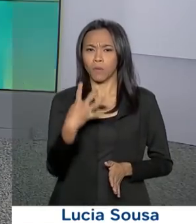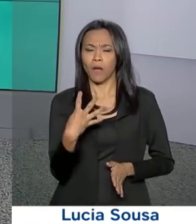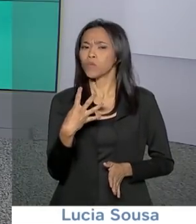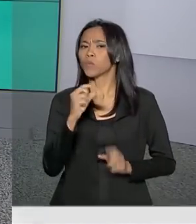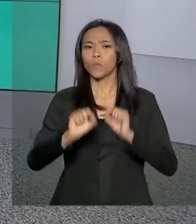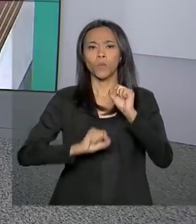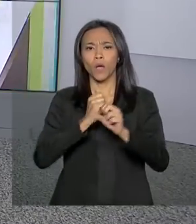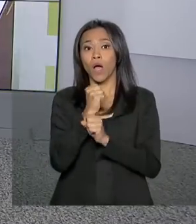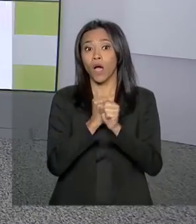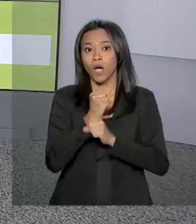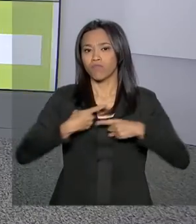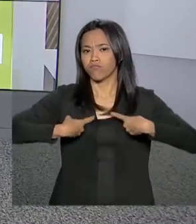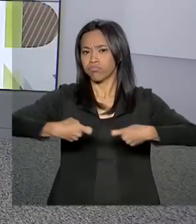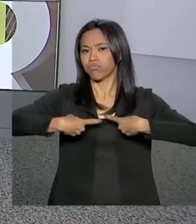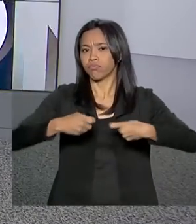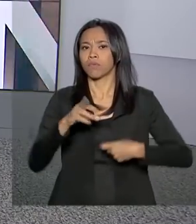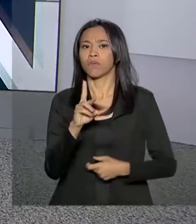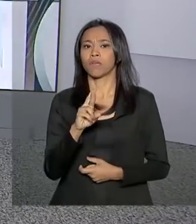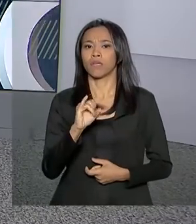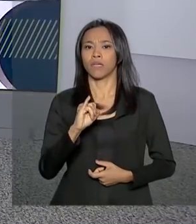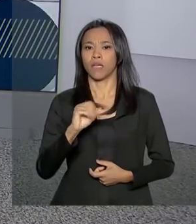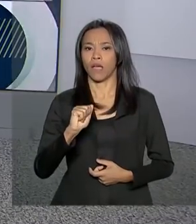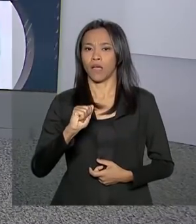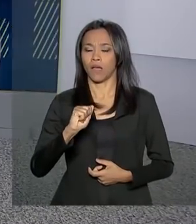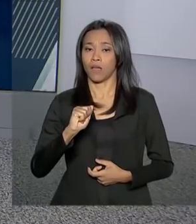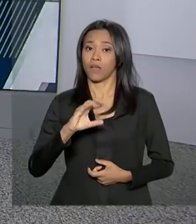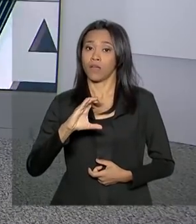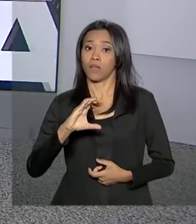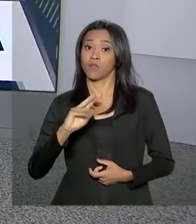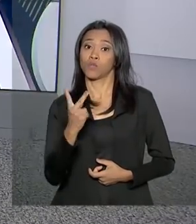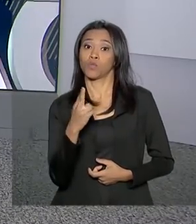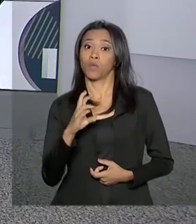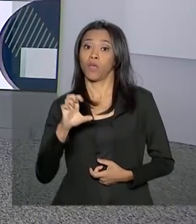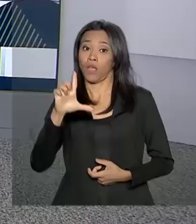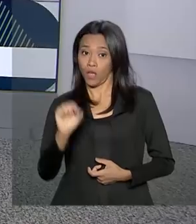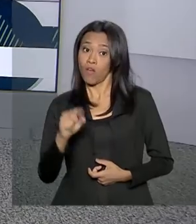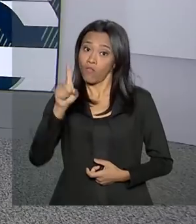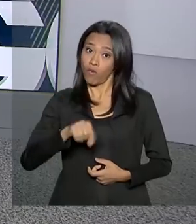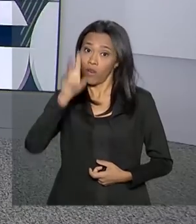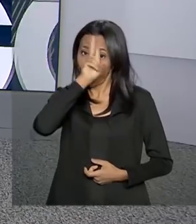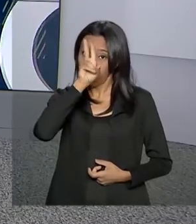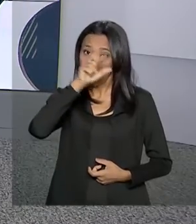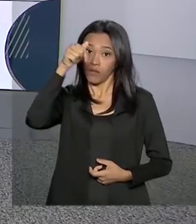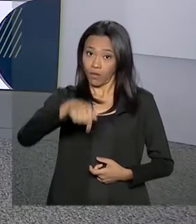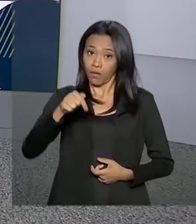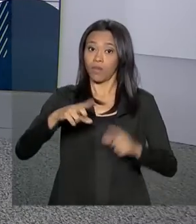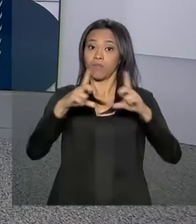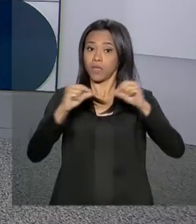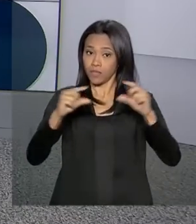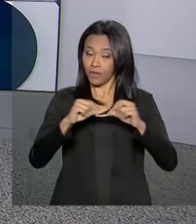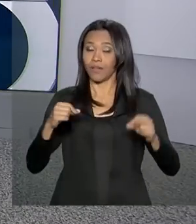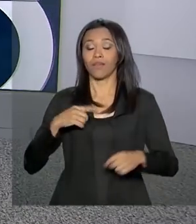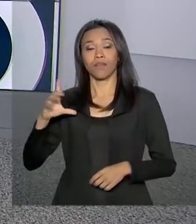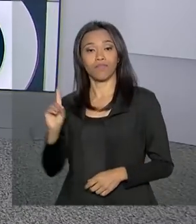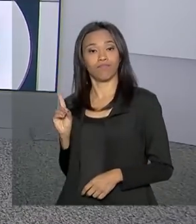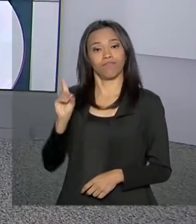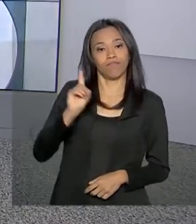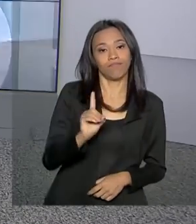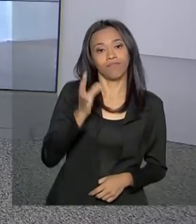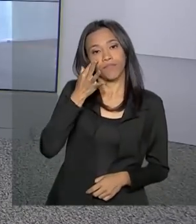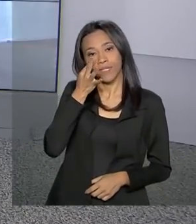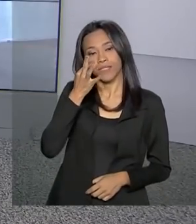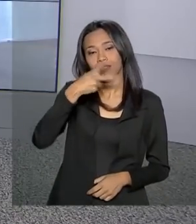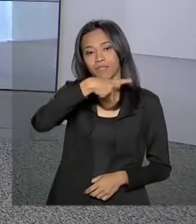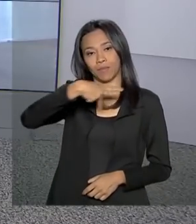Batalha do Riachuelo foram lembrados hoje numa cerimônia aqui em Brasília que teve a participação do presidente Jair Bolsonaro. A